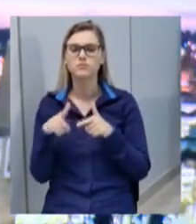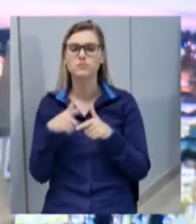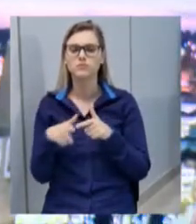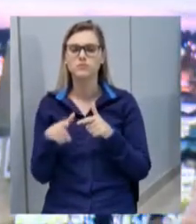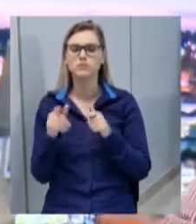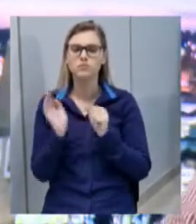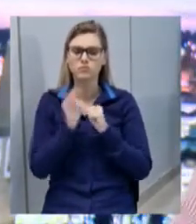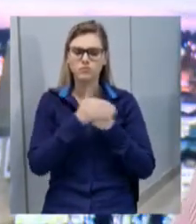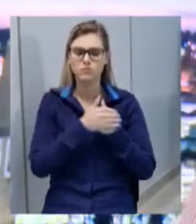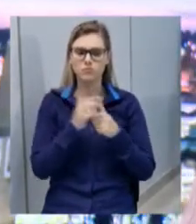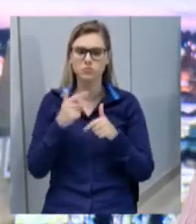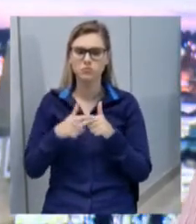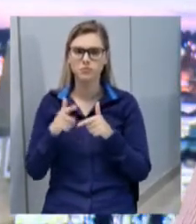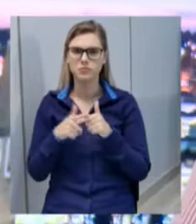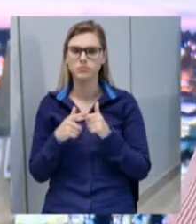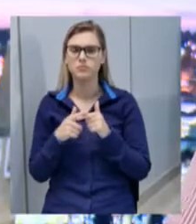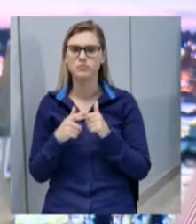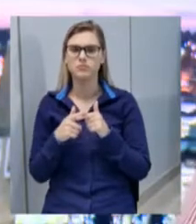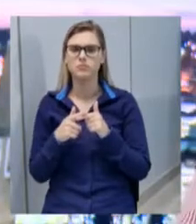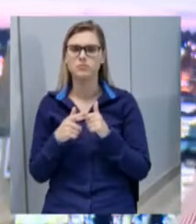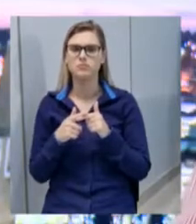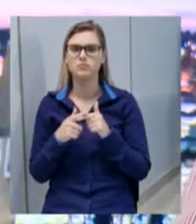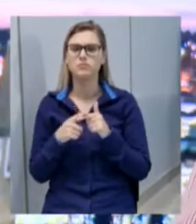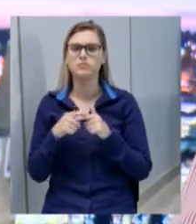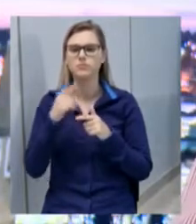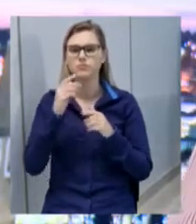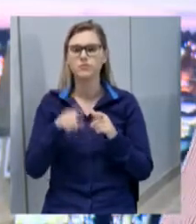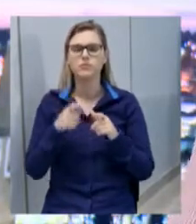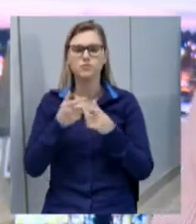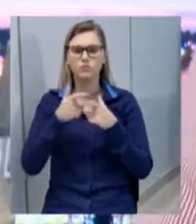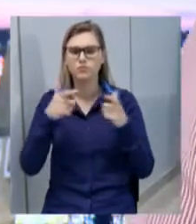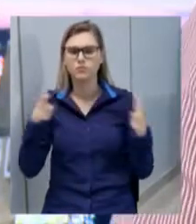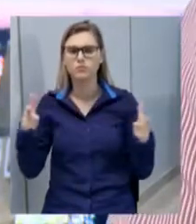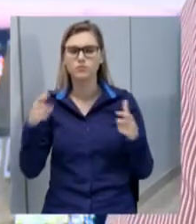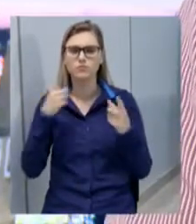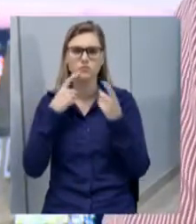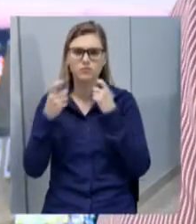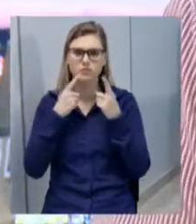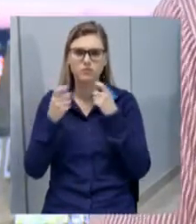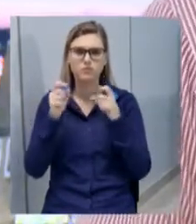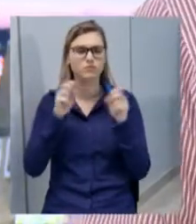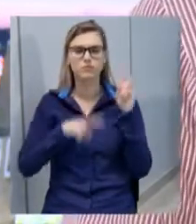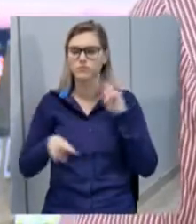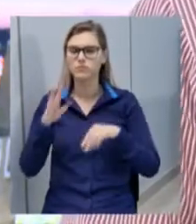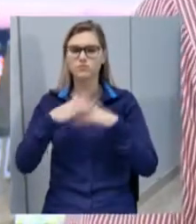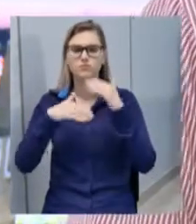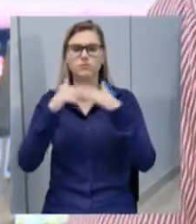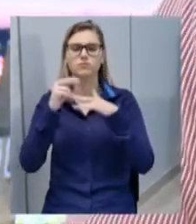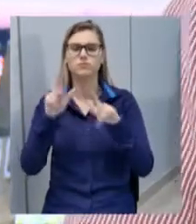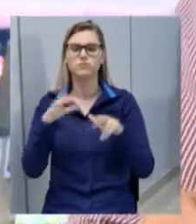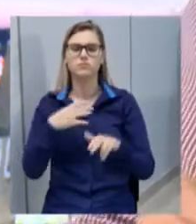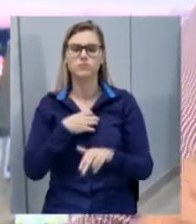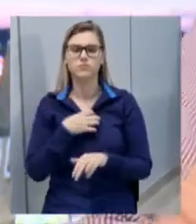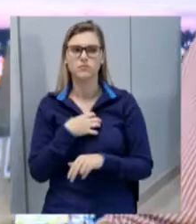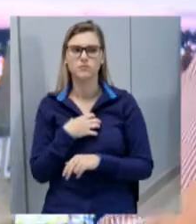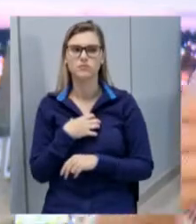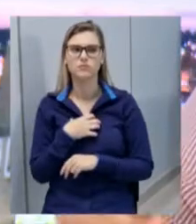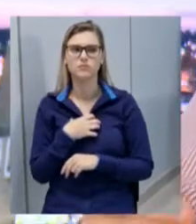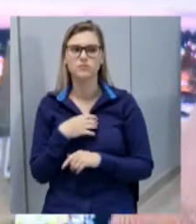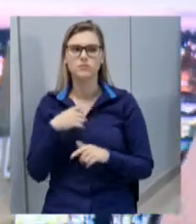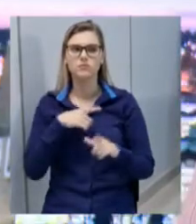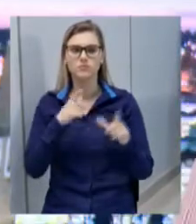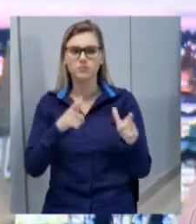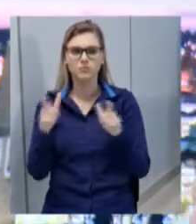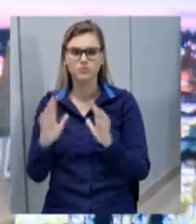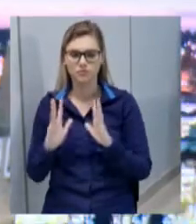omissão, porque são tamanhas as reivindicações, as reclamações, e não vemos nenhuma obra nesse sentido. Alguns pontos de